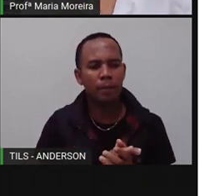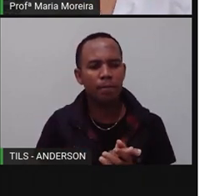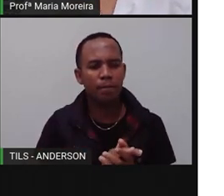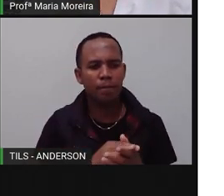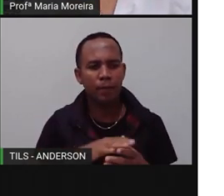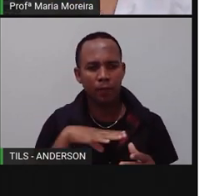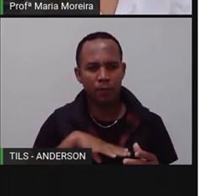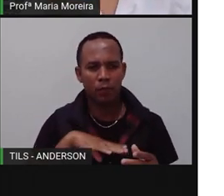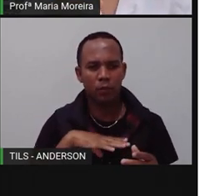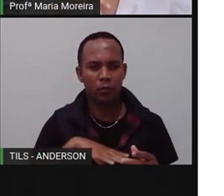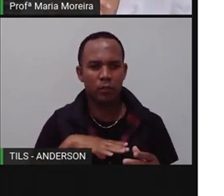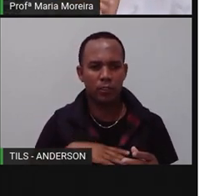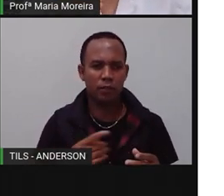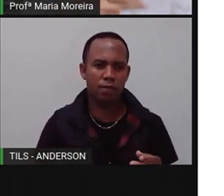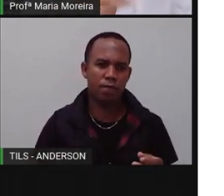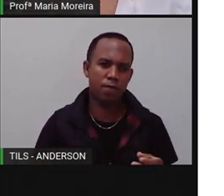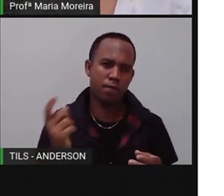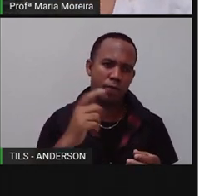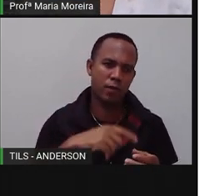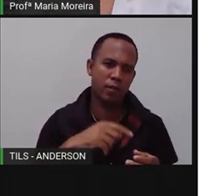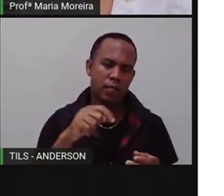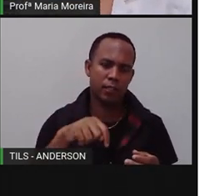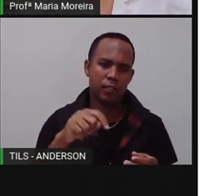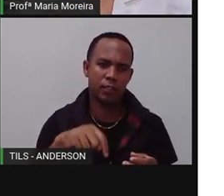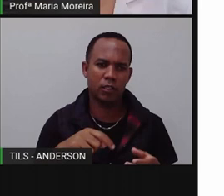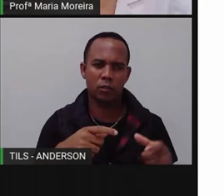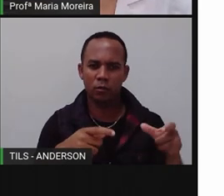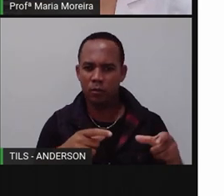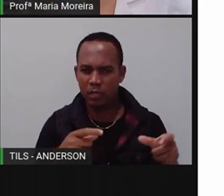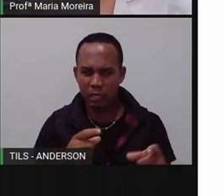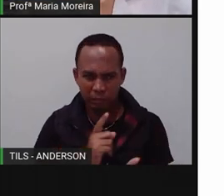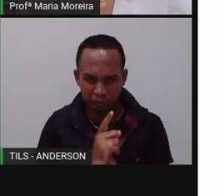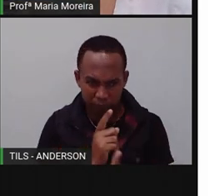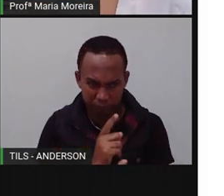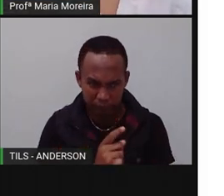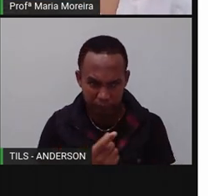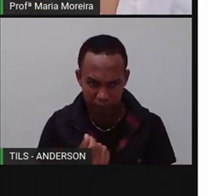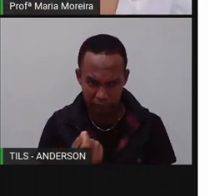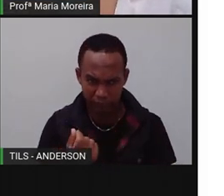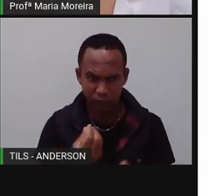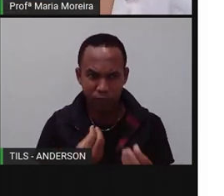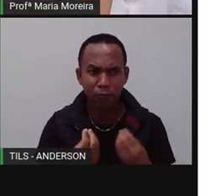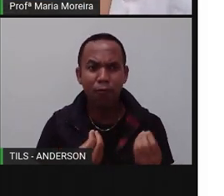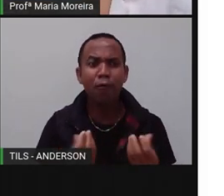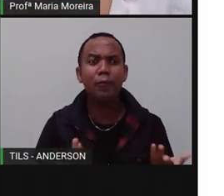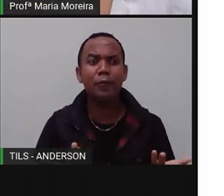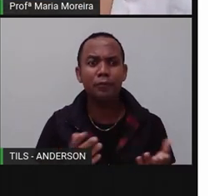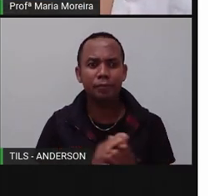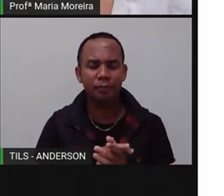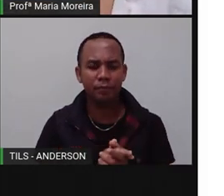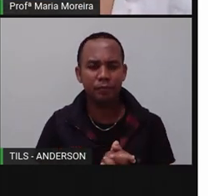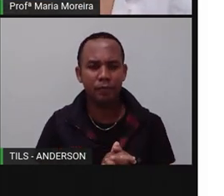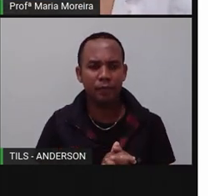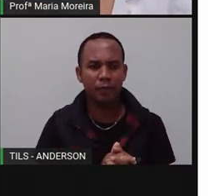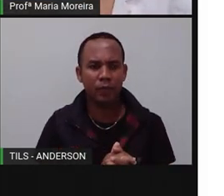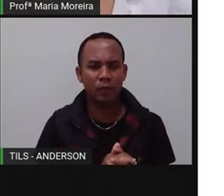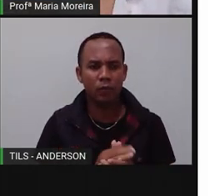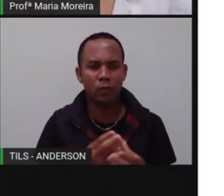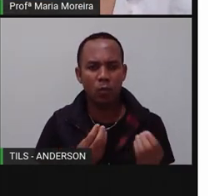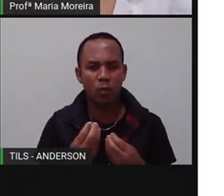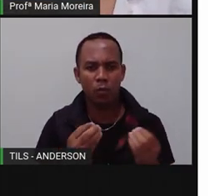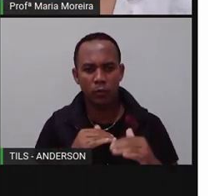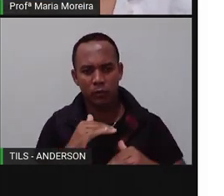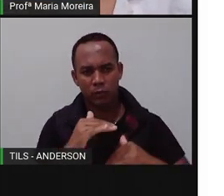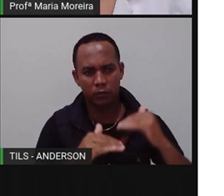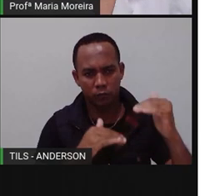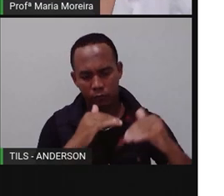portugueses aqui, os índios, donos, e aí chega alguém de fora, vou explorar e vou ganhar dinheiro? Olha só, né? Bom, o que impede o desenvolvimento